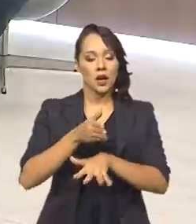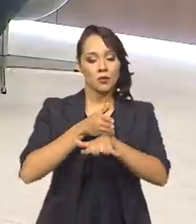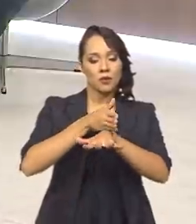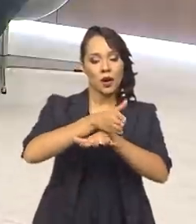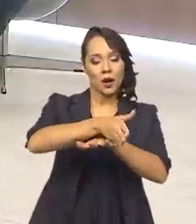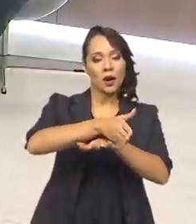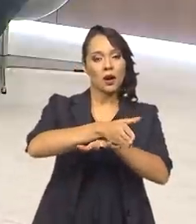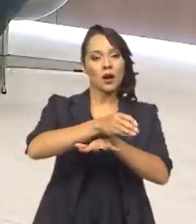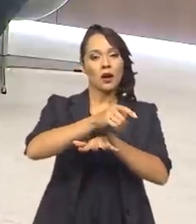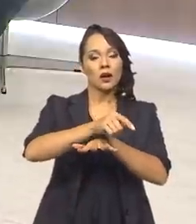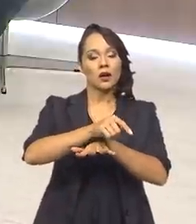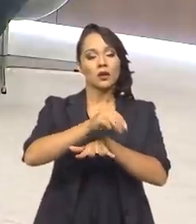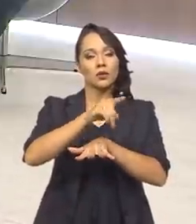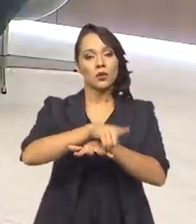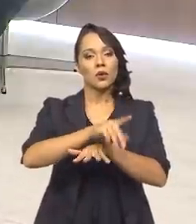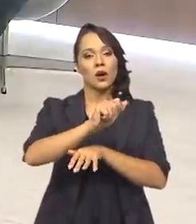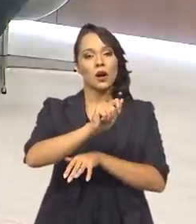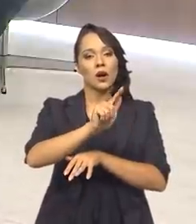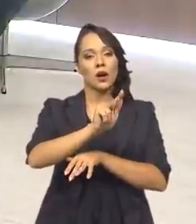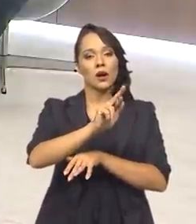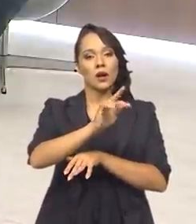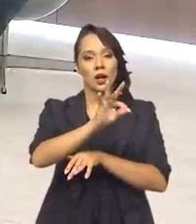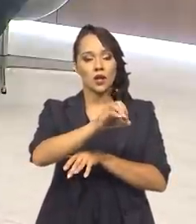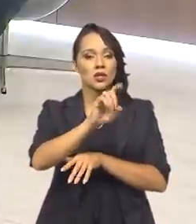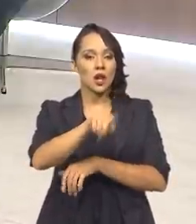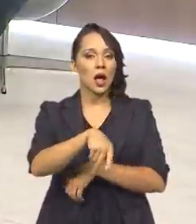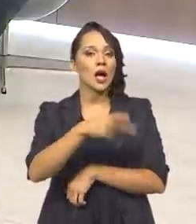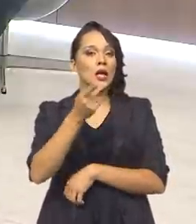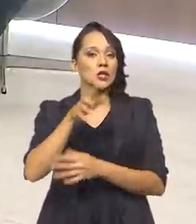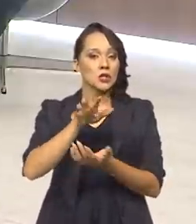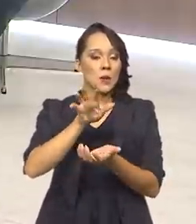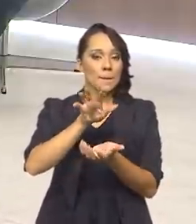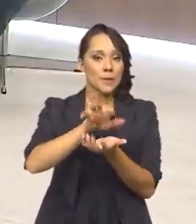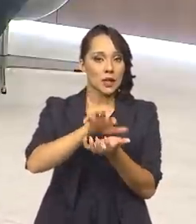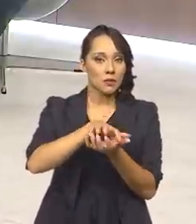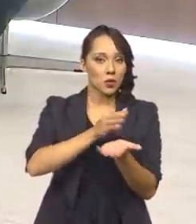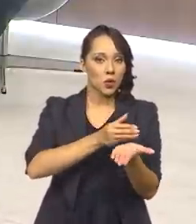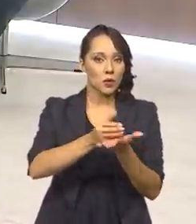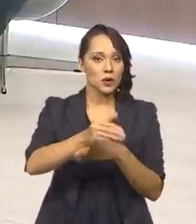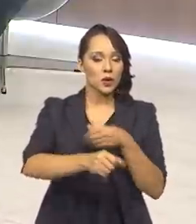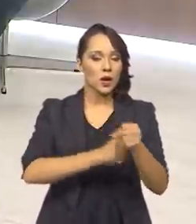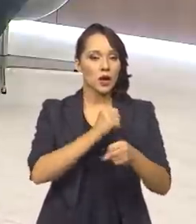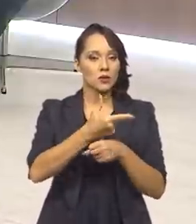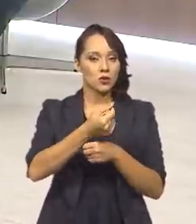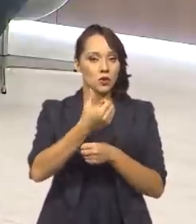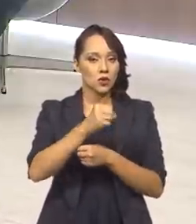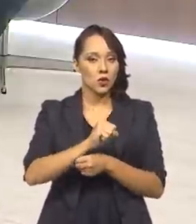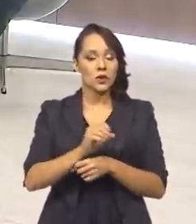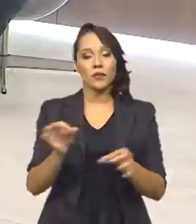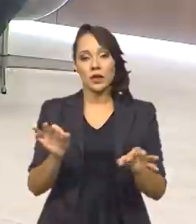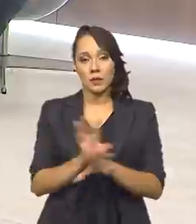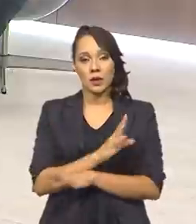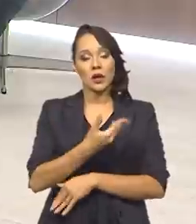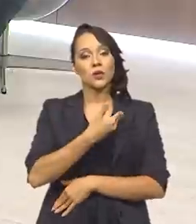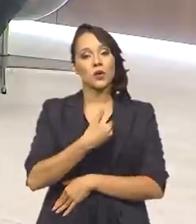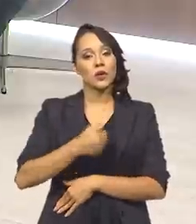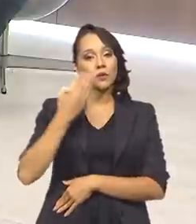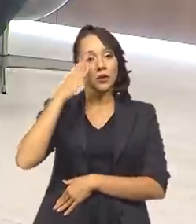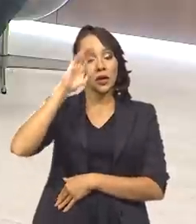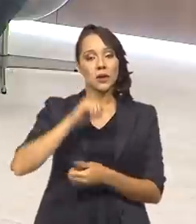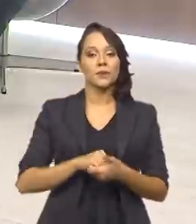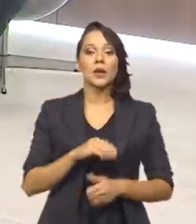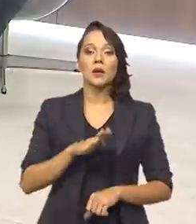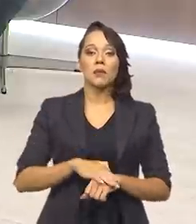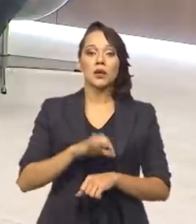a adutora, desculpe, do Agreste de Pernambuco, que foi iniciado em 2018 e foi concluída no governo do presidente Bolsonaro, mais de